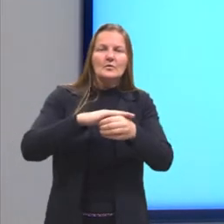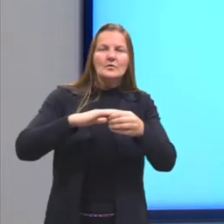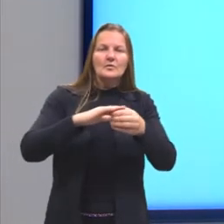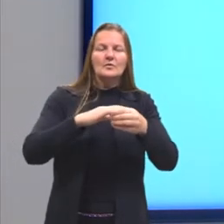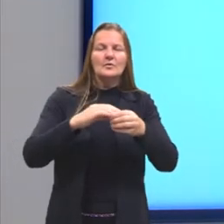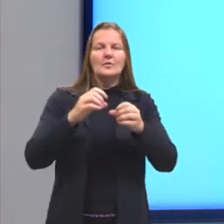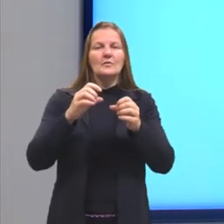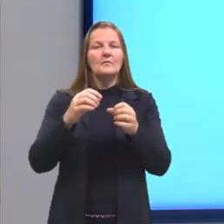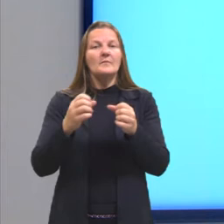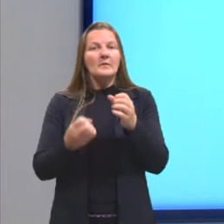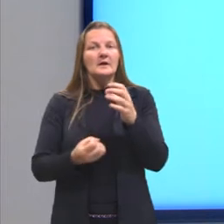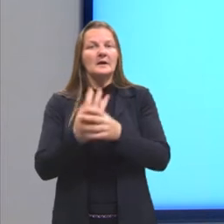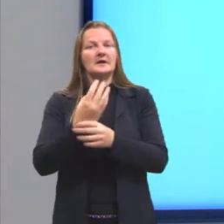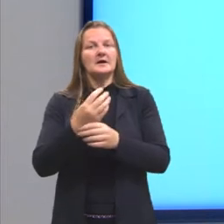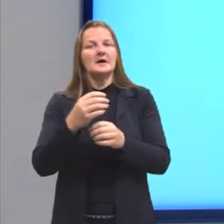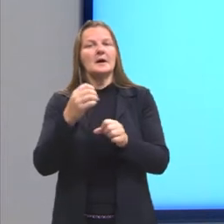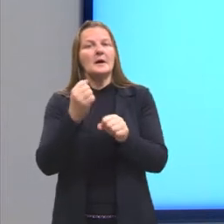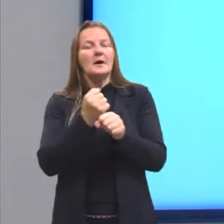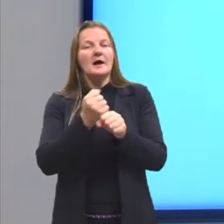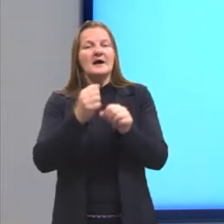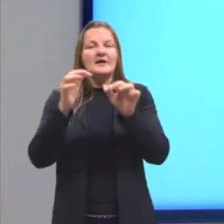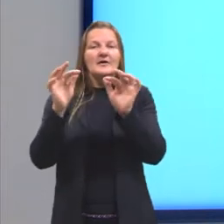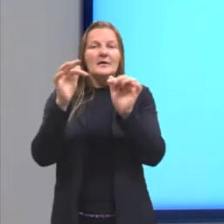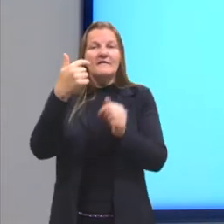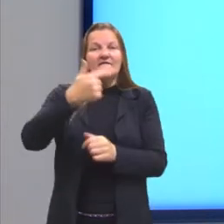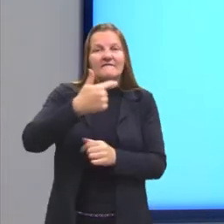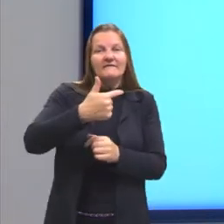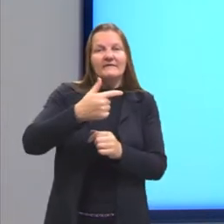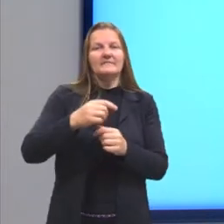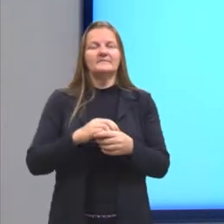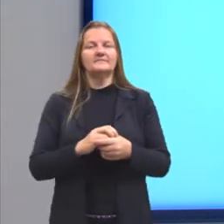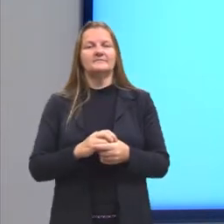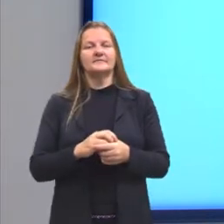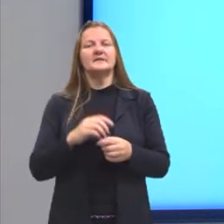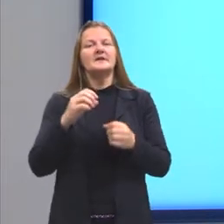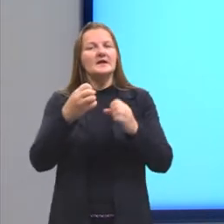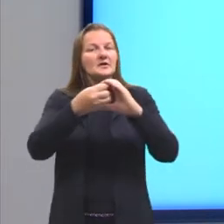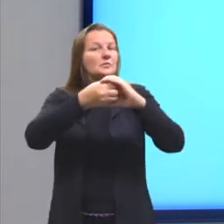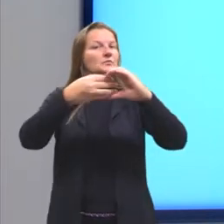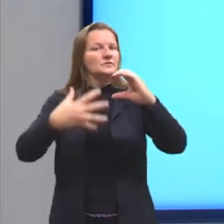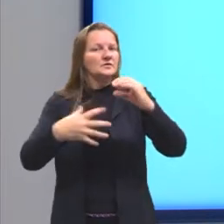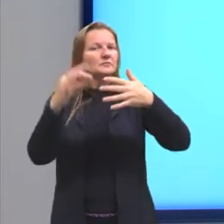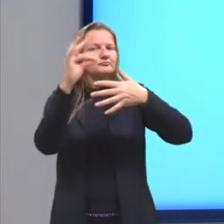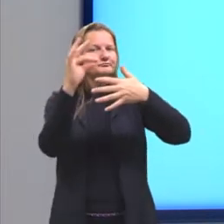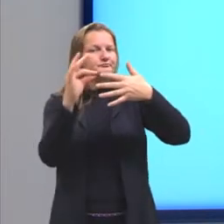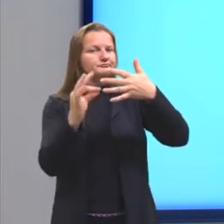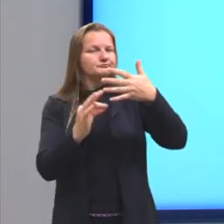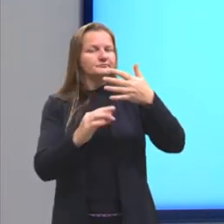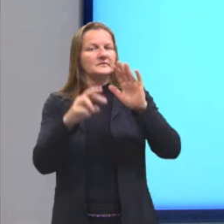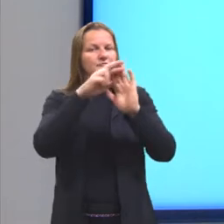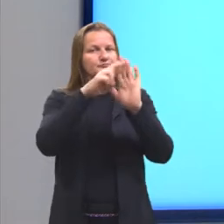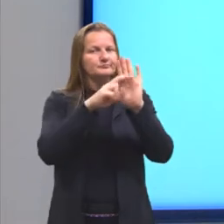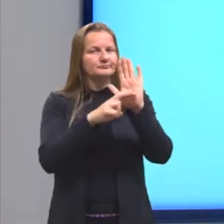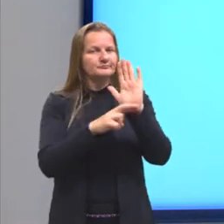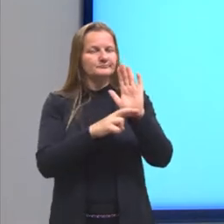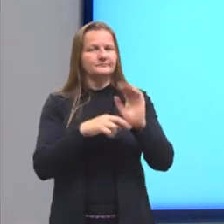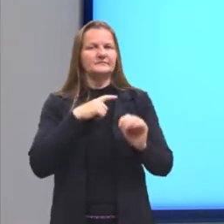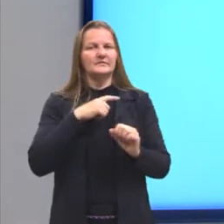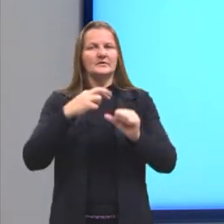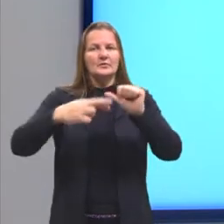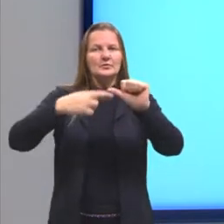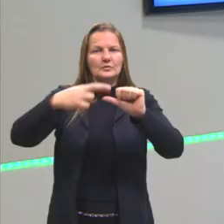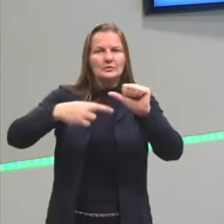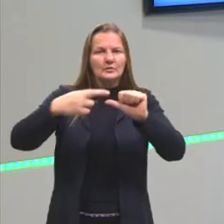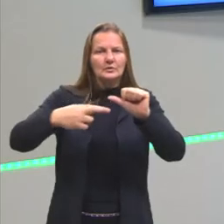dos produtos, tá? Existem alguns requisitos mínimos para essa reação ocorrer, que esses reagentes,